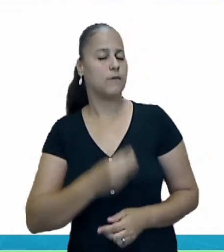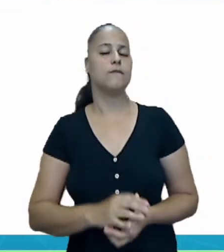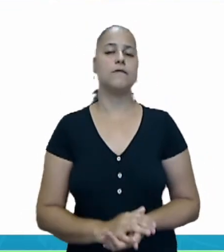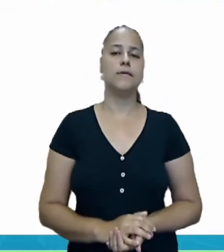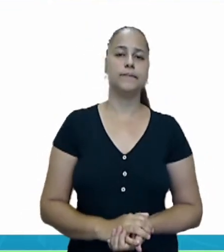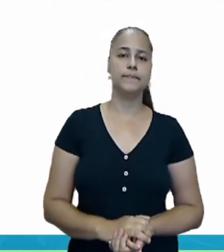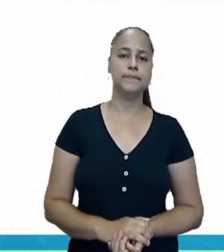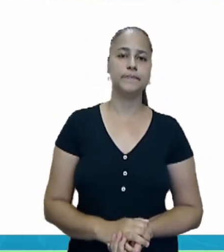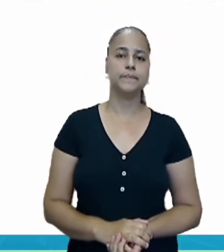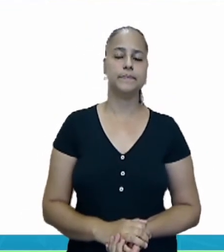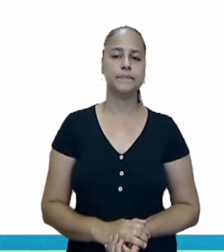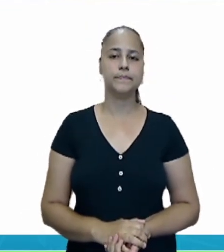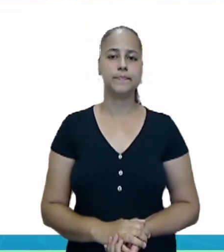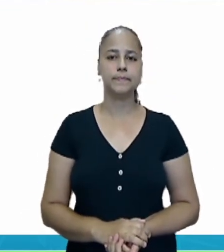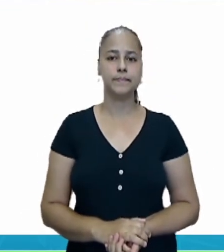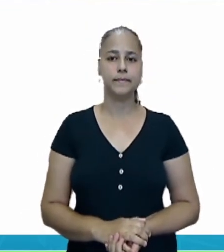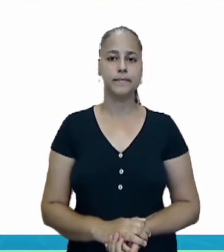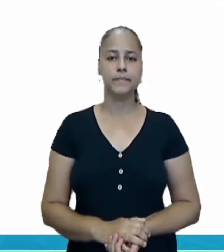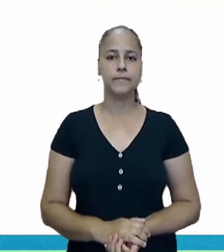morrem.